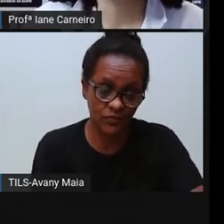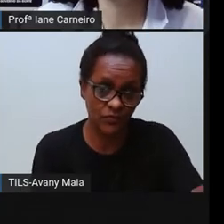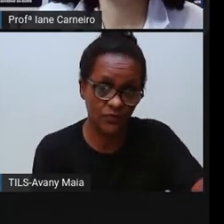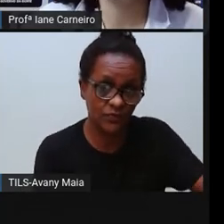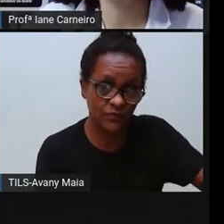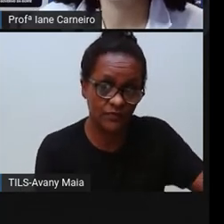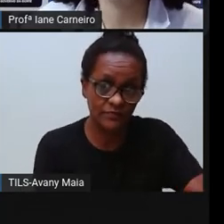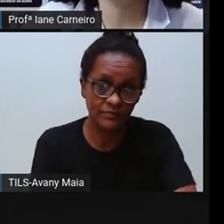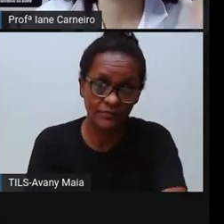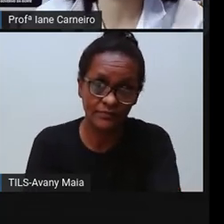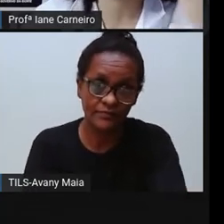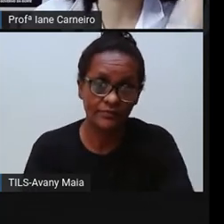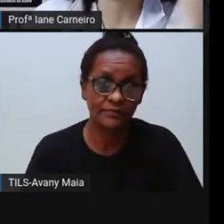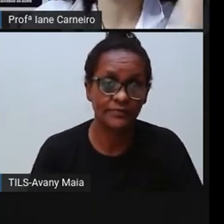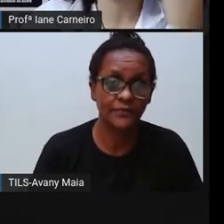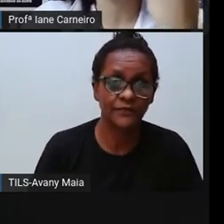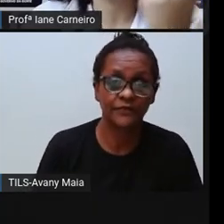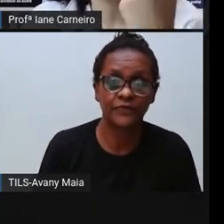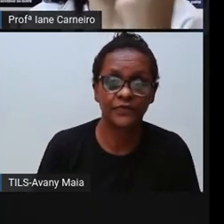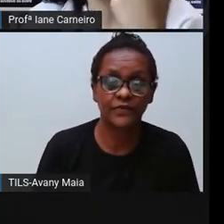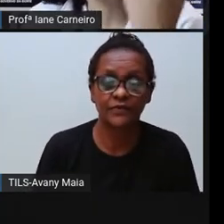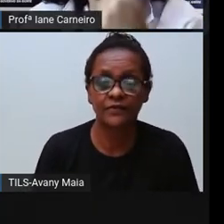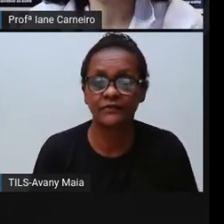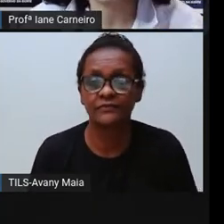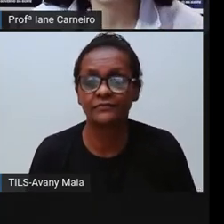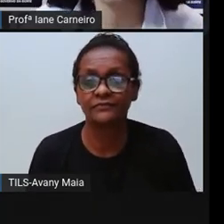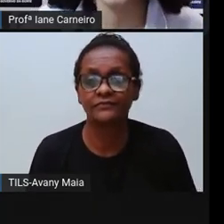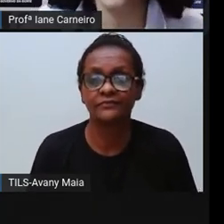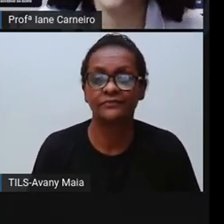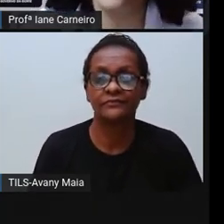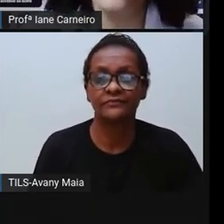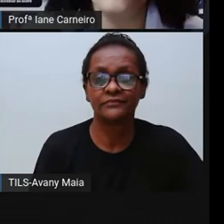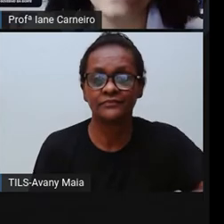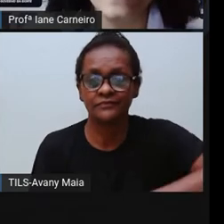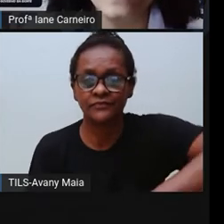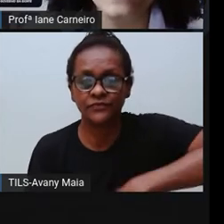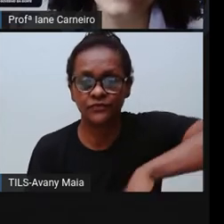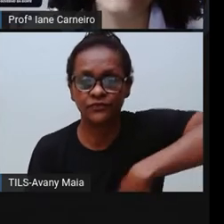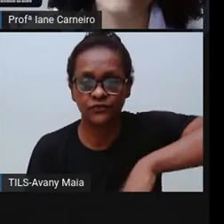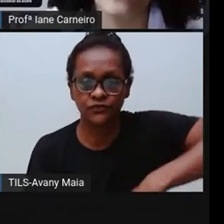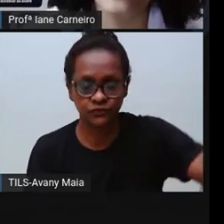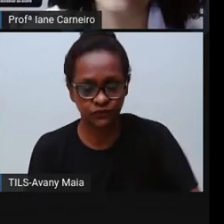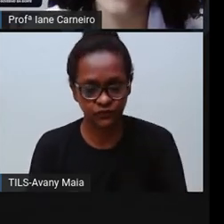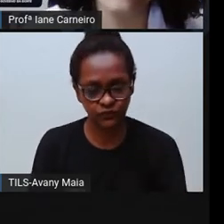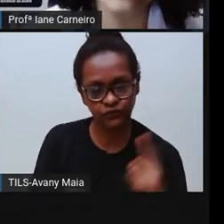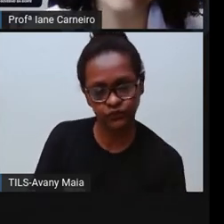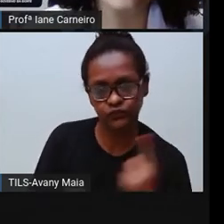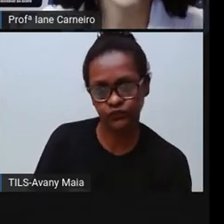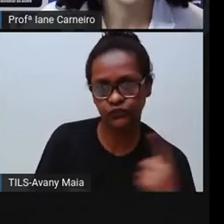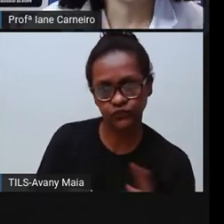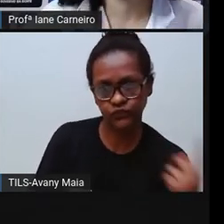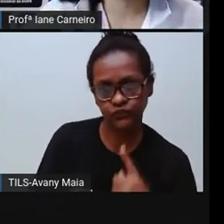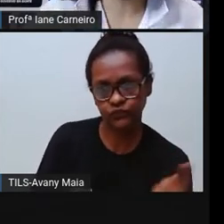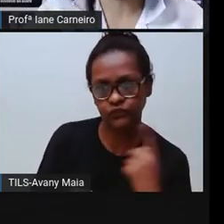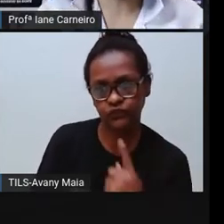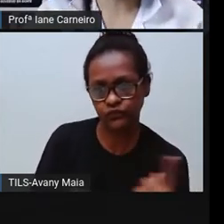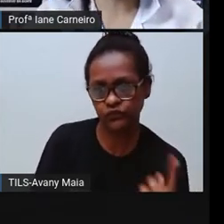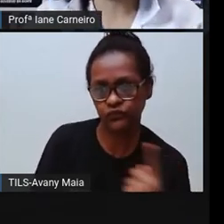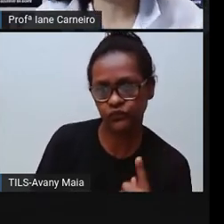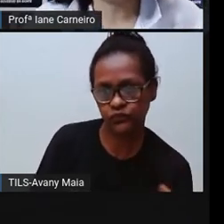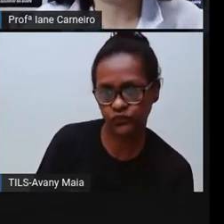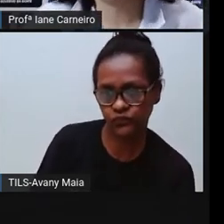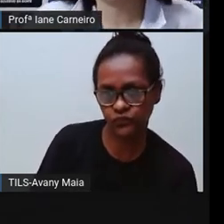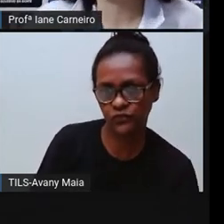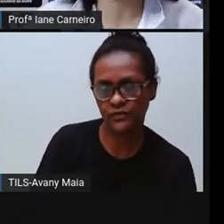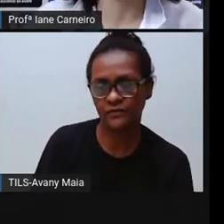Esse brinquedinho aqui, ó. Que gira, gira, gira, gira, gira. É o peão. Olha só o peão. E aí, hoje em dia, a gente